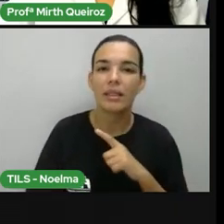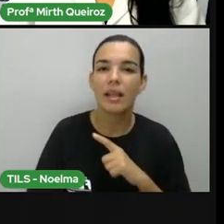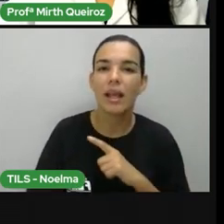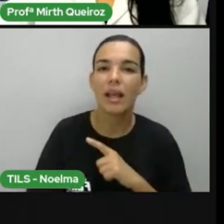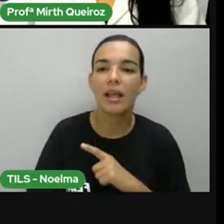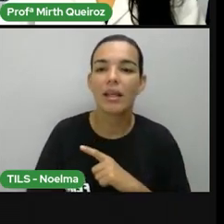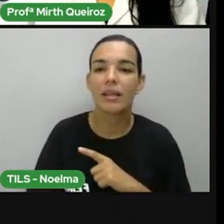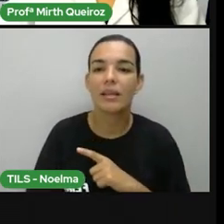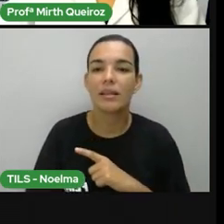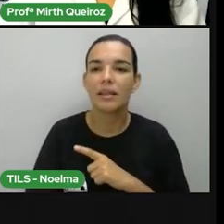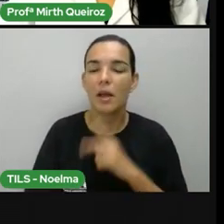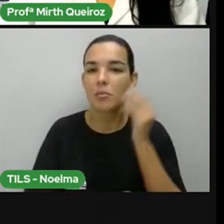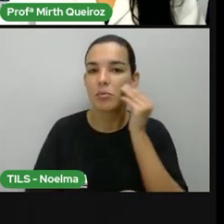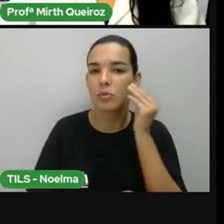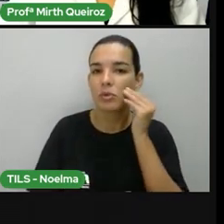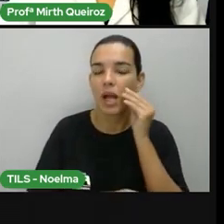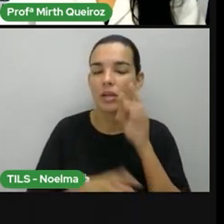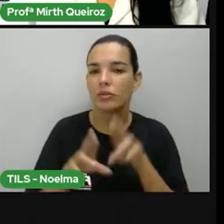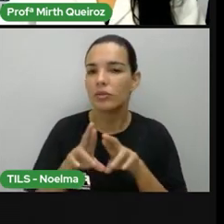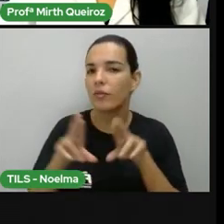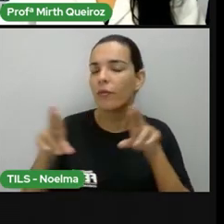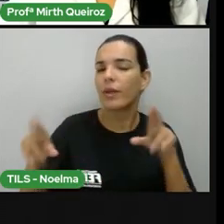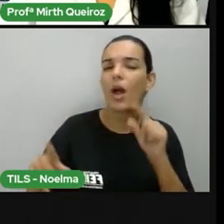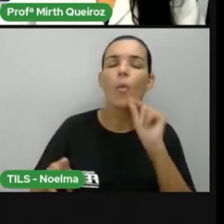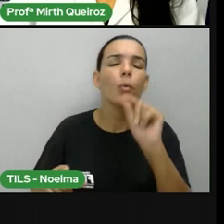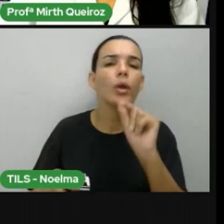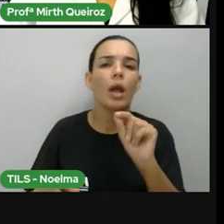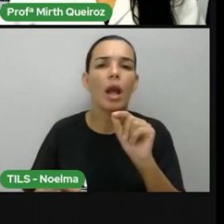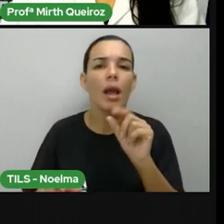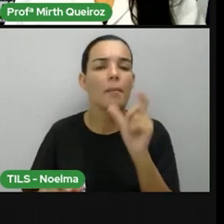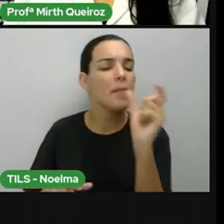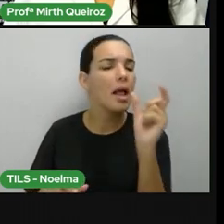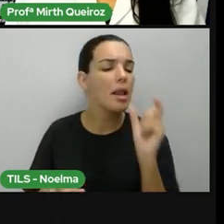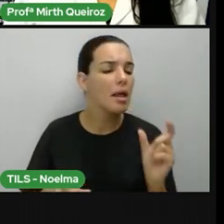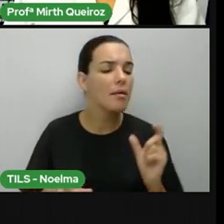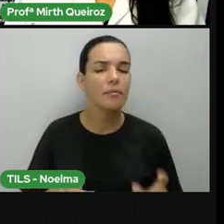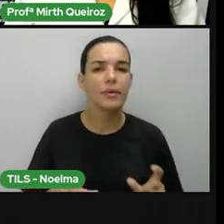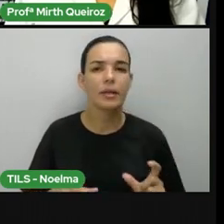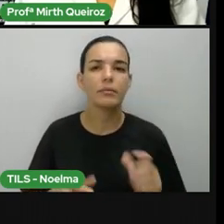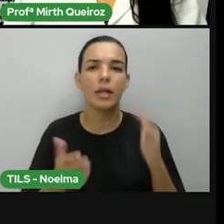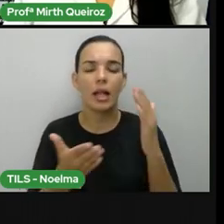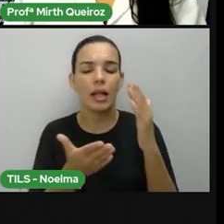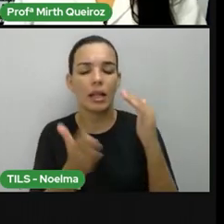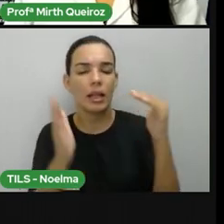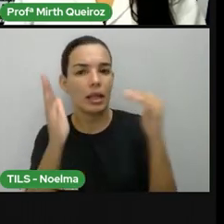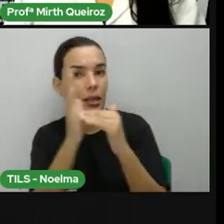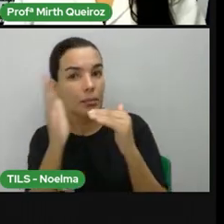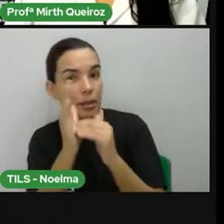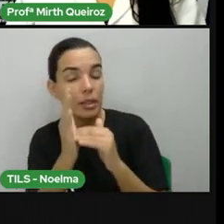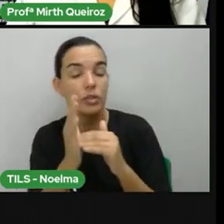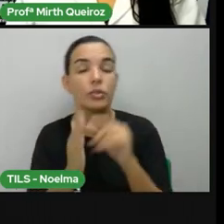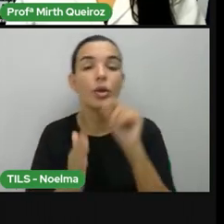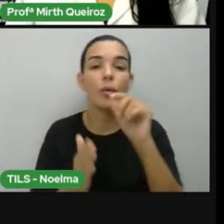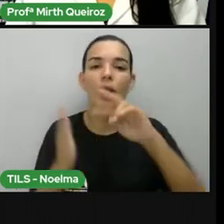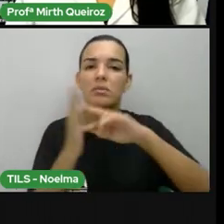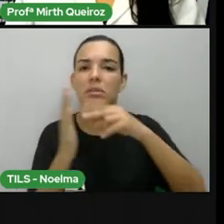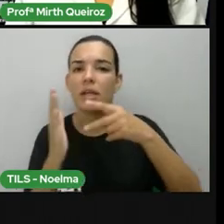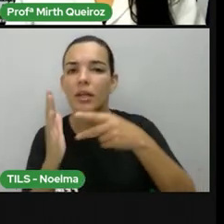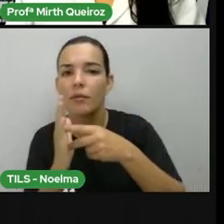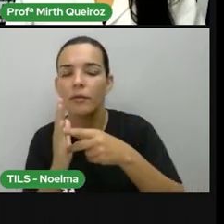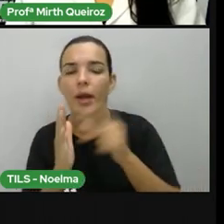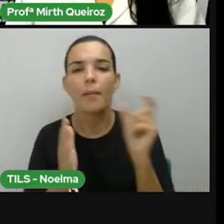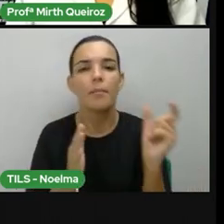vai diferenciar aí o que é limite, divisa e fronteira. Onde limite é um termo